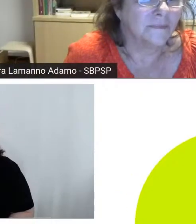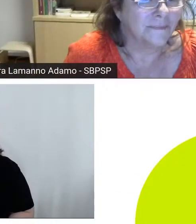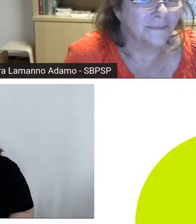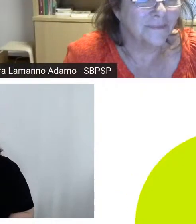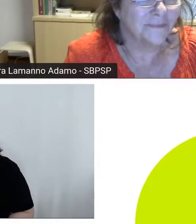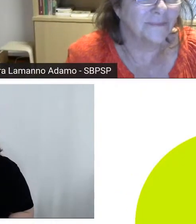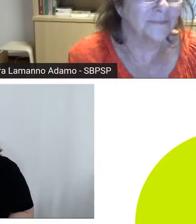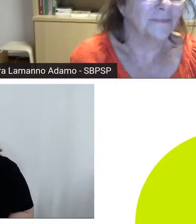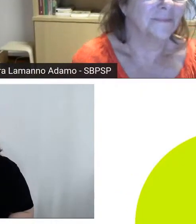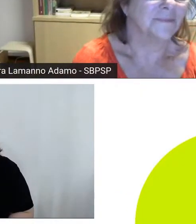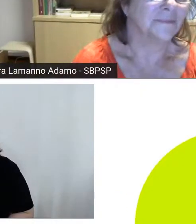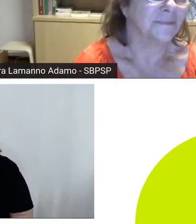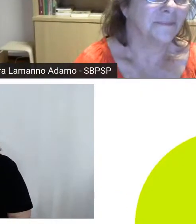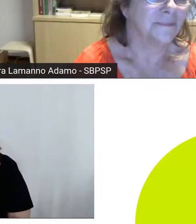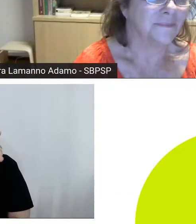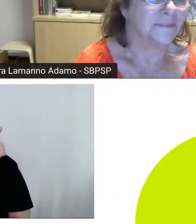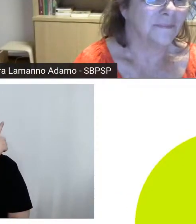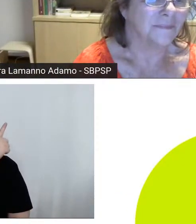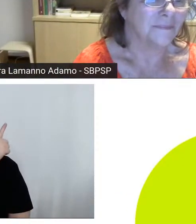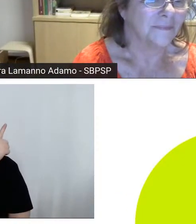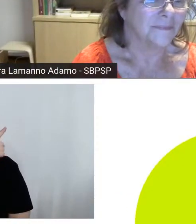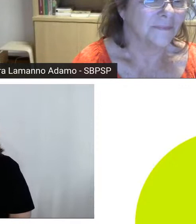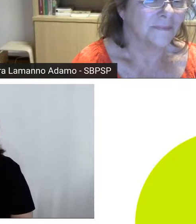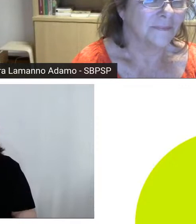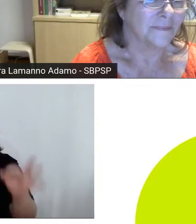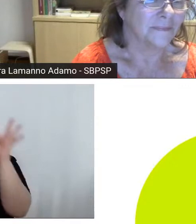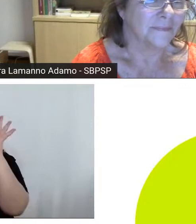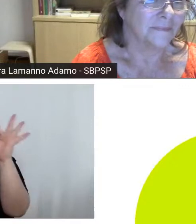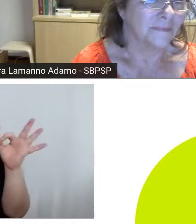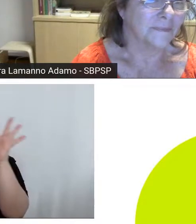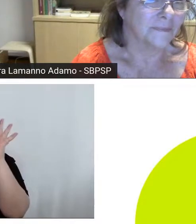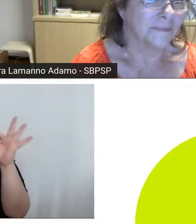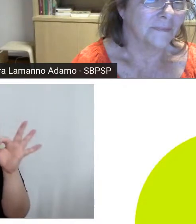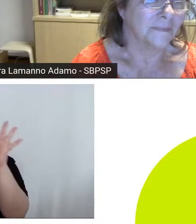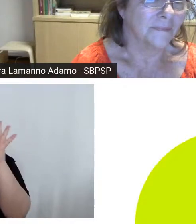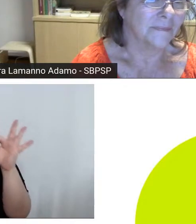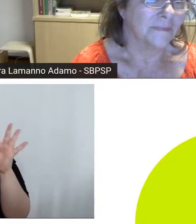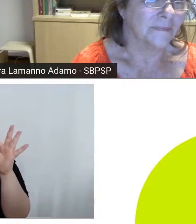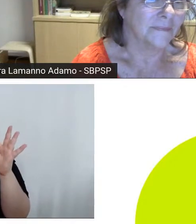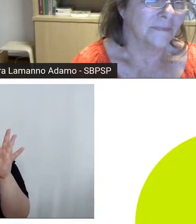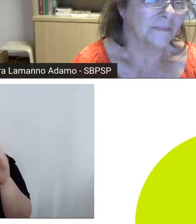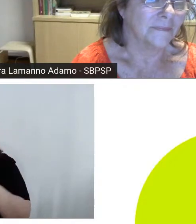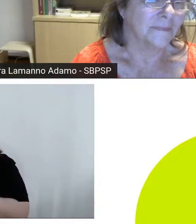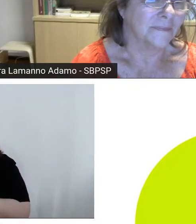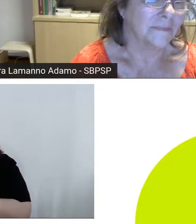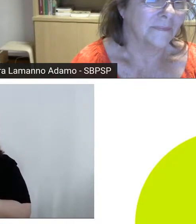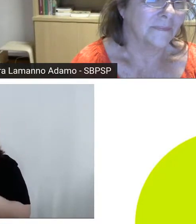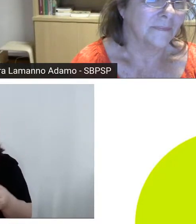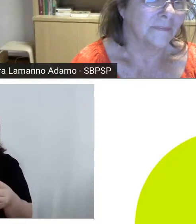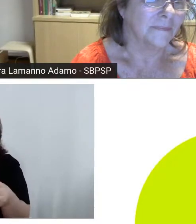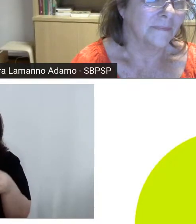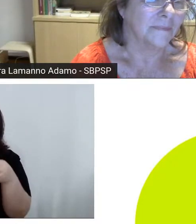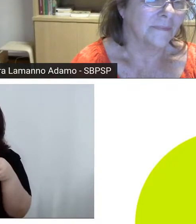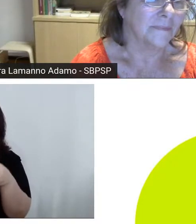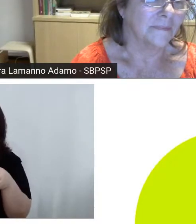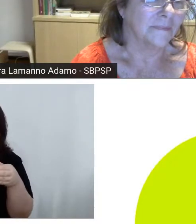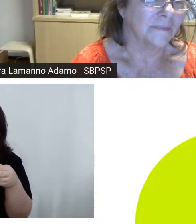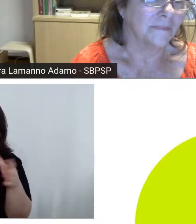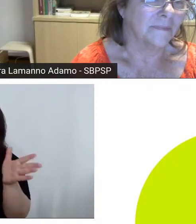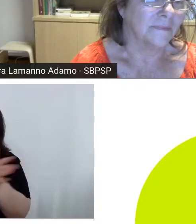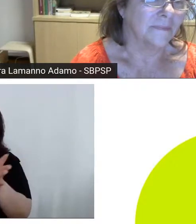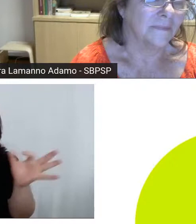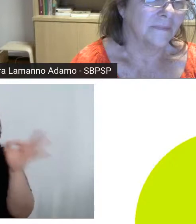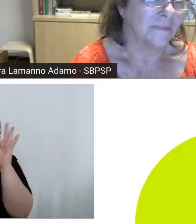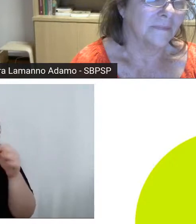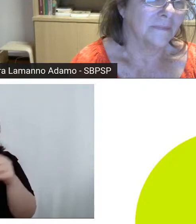entrando. A Vera é psicanalista, membro da Sociedade Brasileira de Psicanálise de São Paulo. e